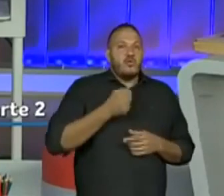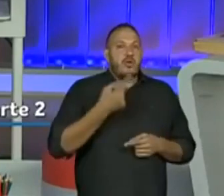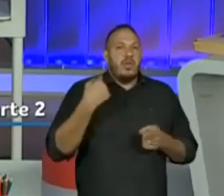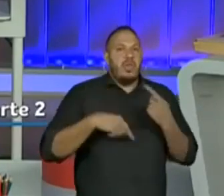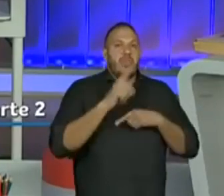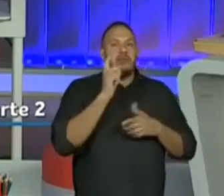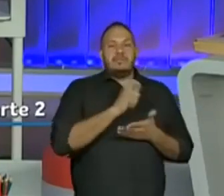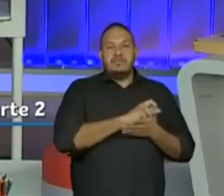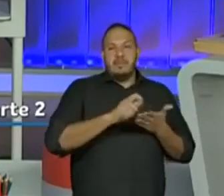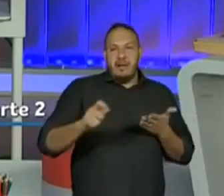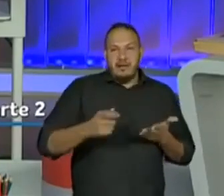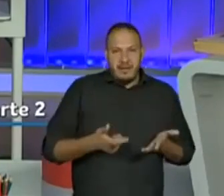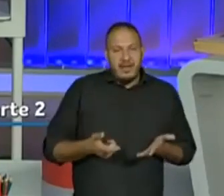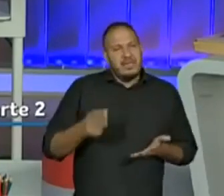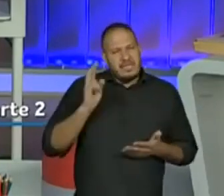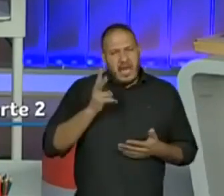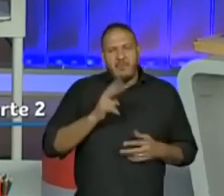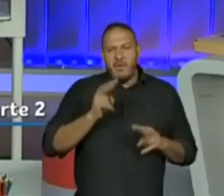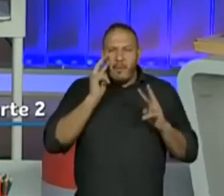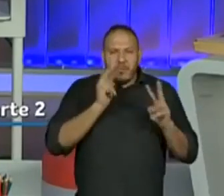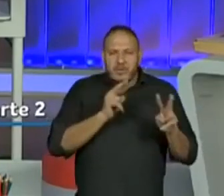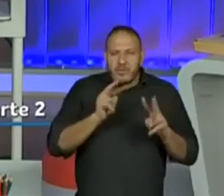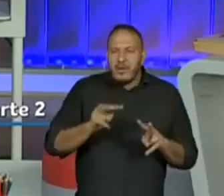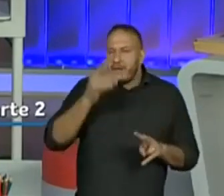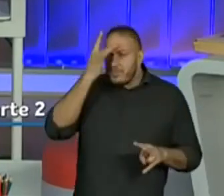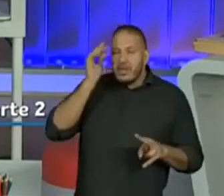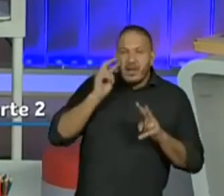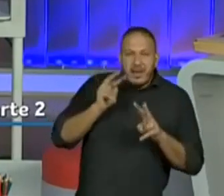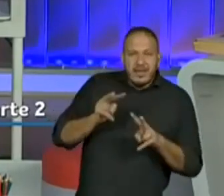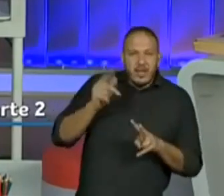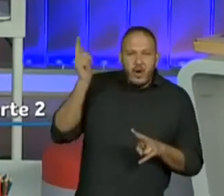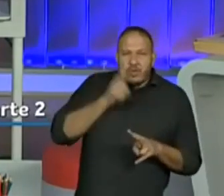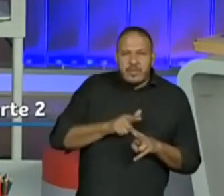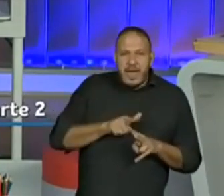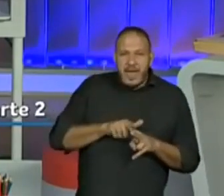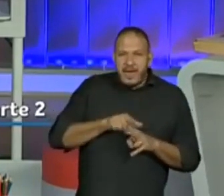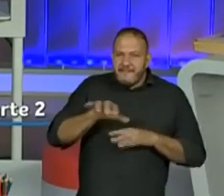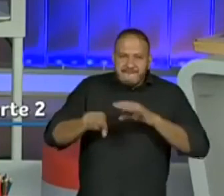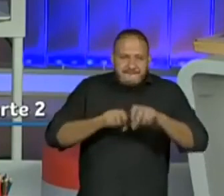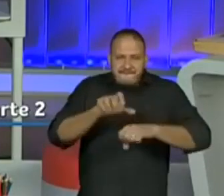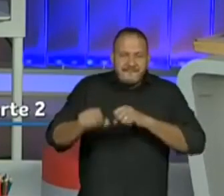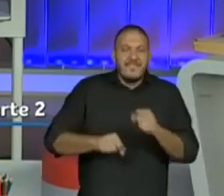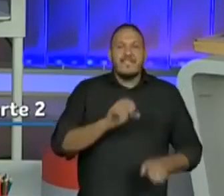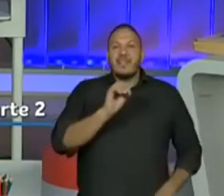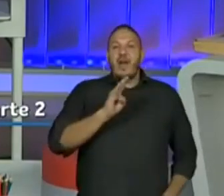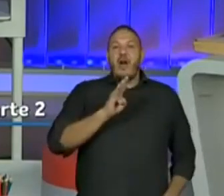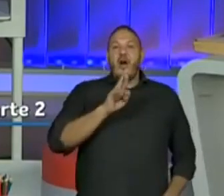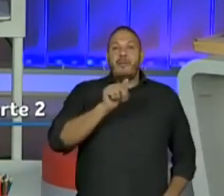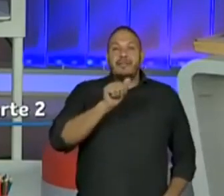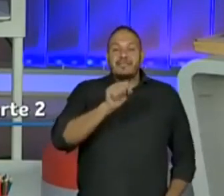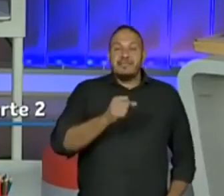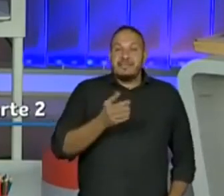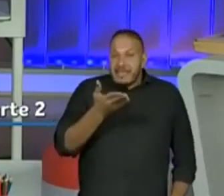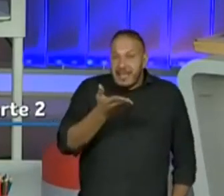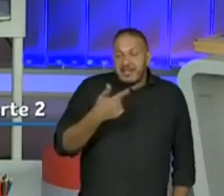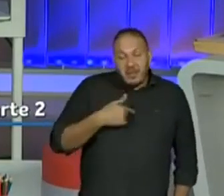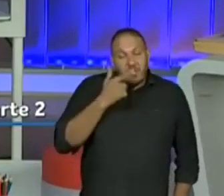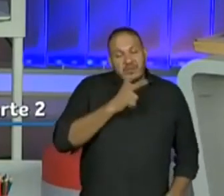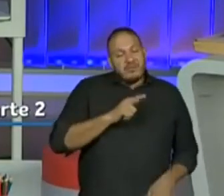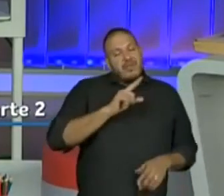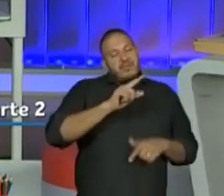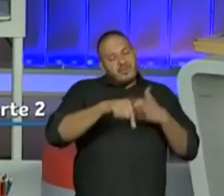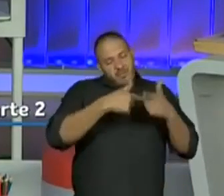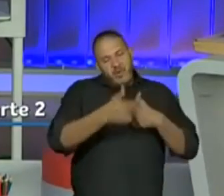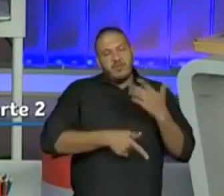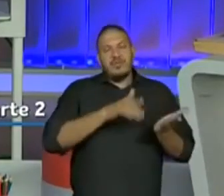Tem sempre alguém que observa, né? E consegue ter acesso a essas obras e acabou sendo publicado depois